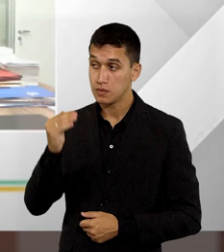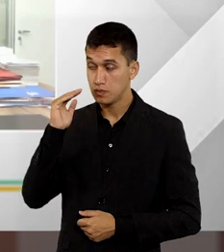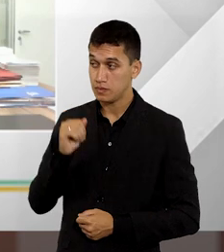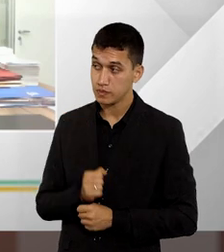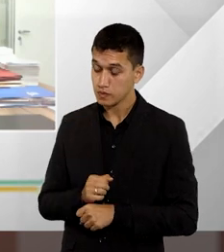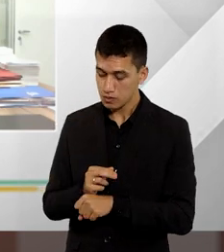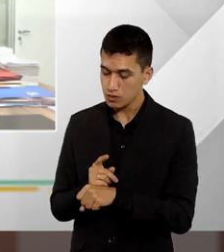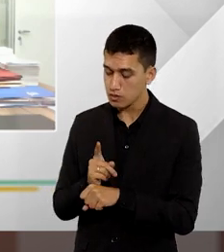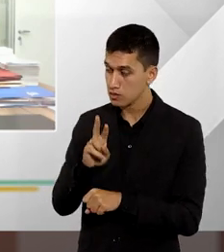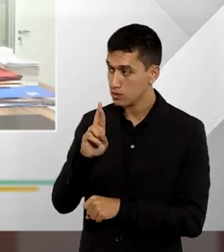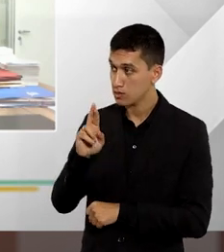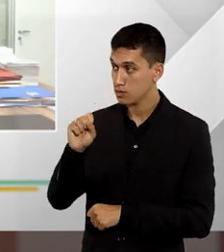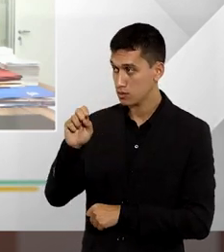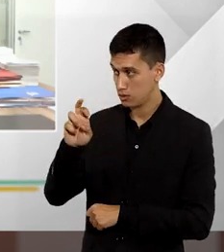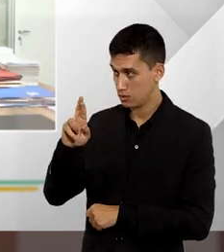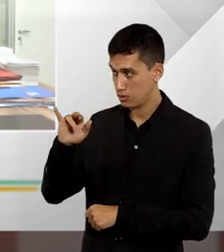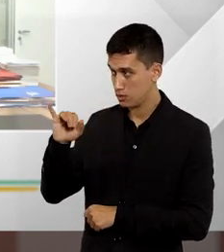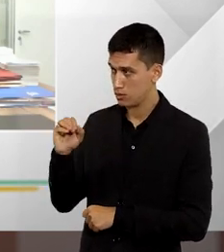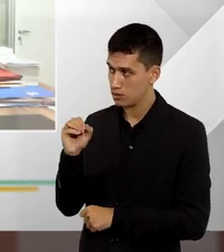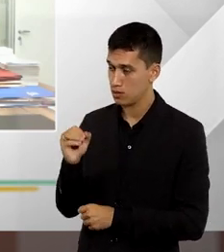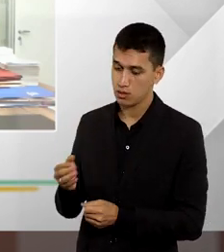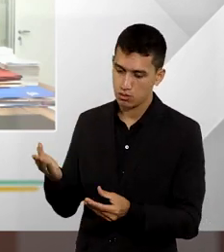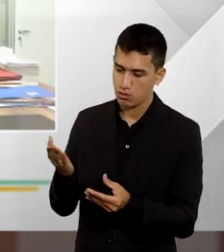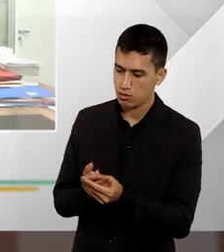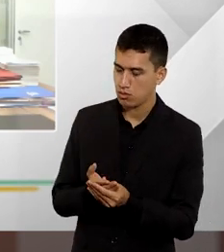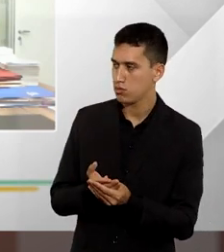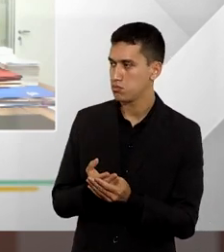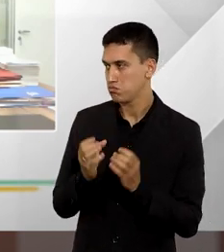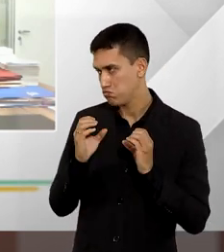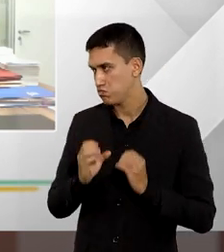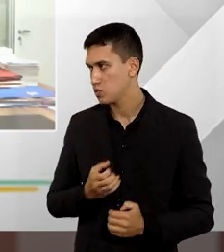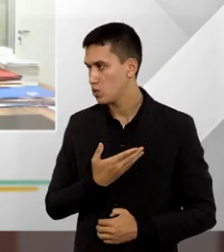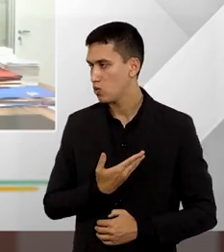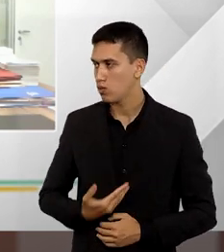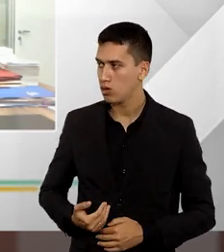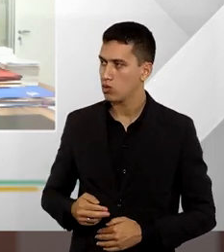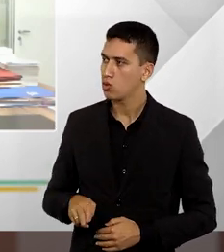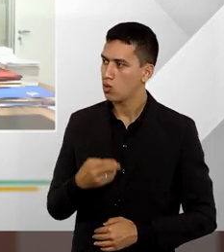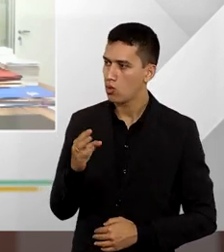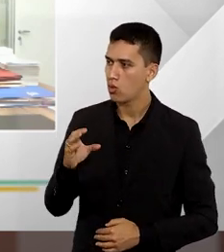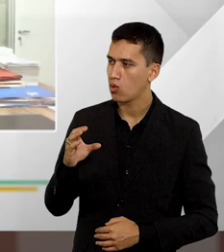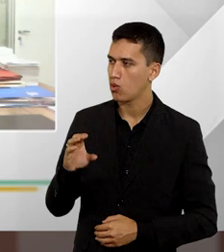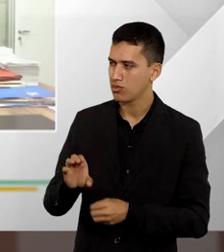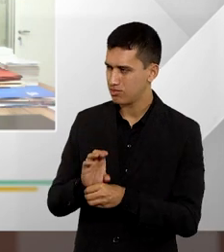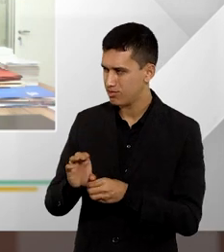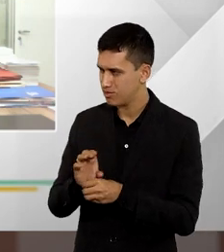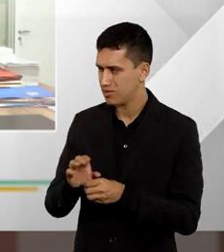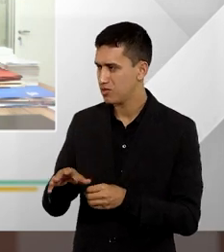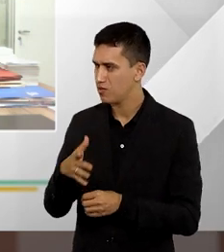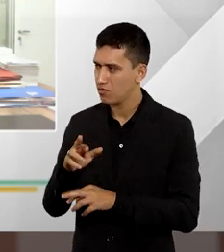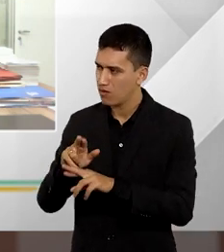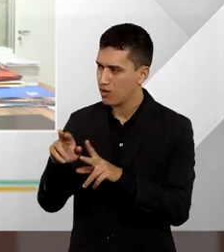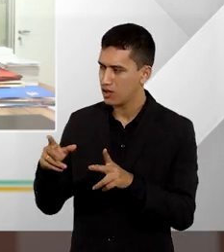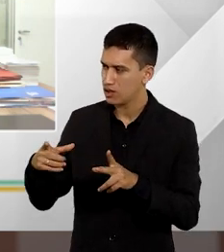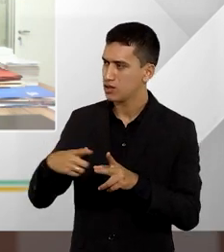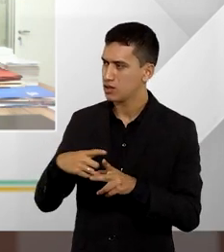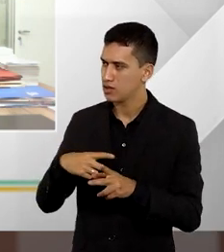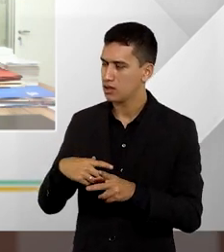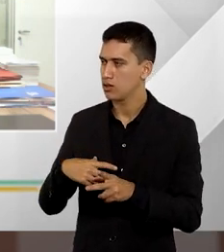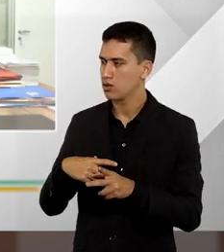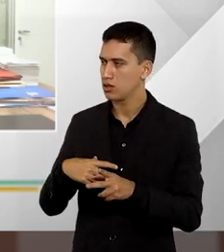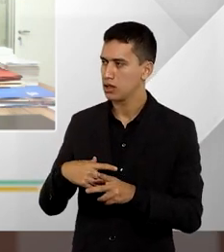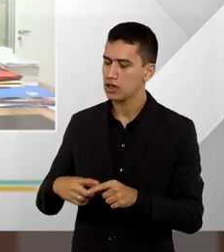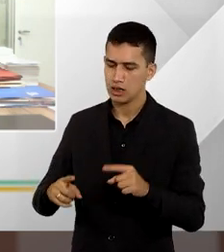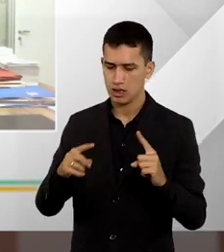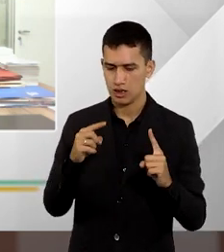Doutor Sérgio, então, nas ações civis públicas ou nas coletivas, como aquelas ajuizadas por sindicato, o autor